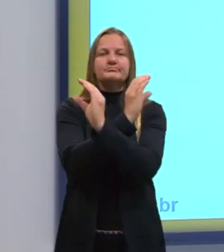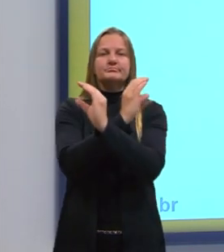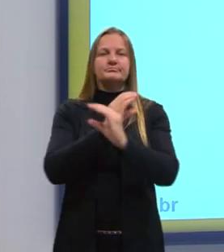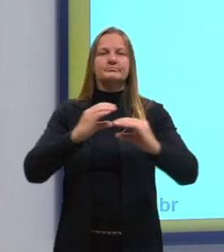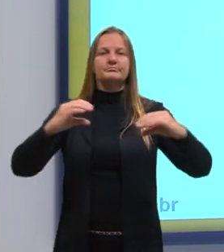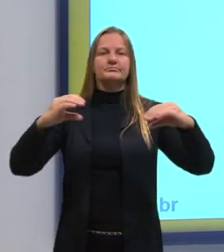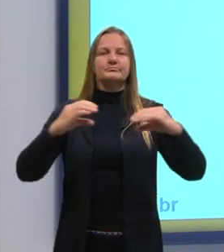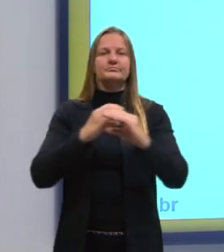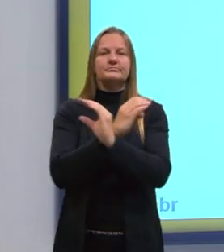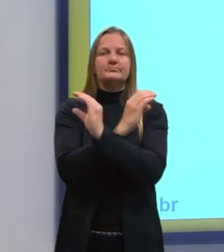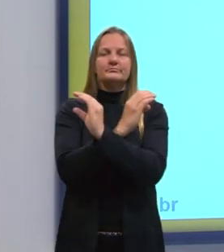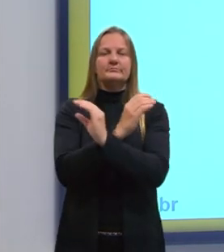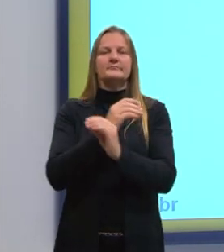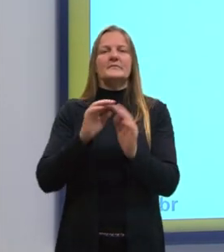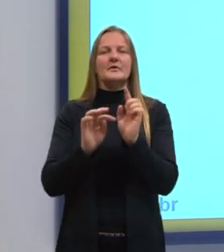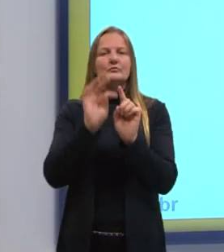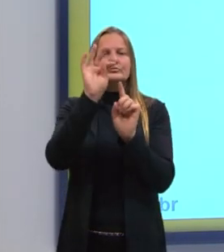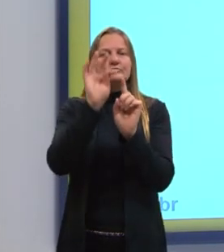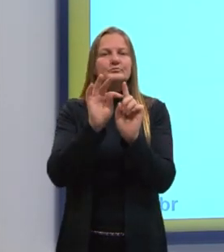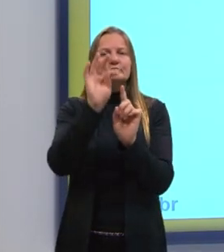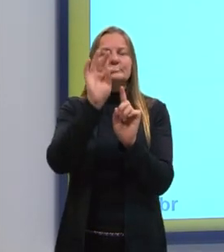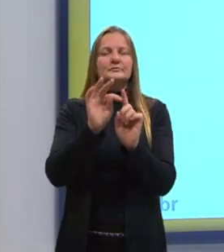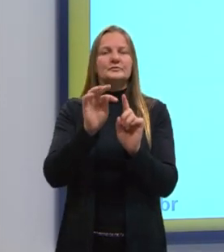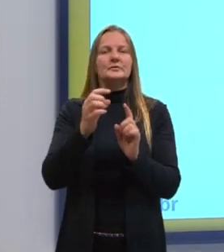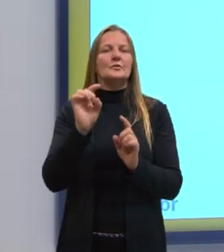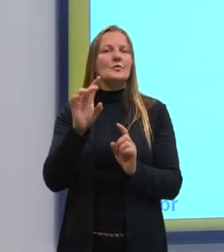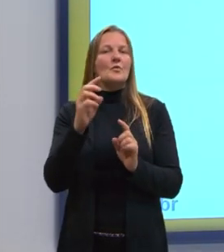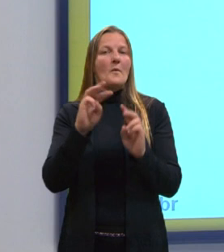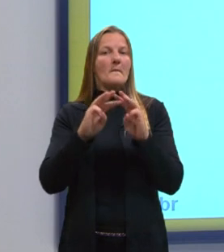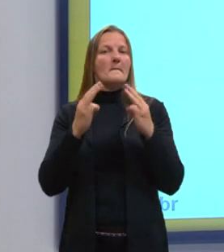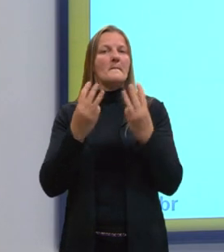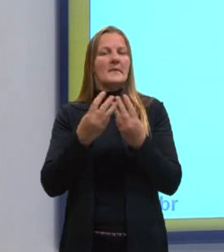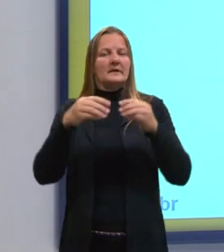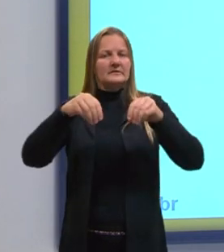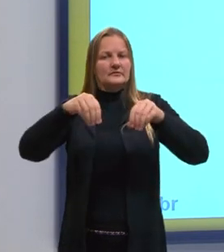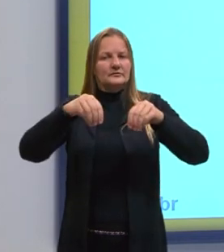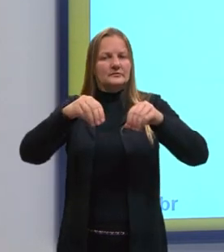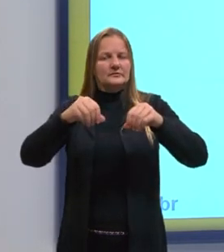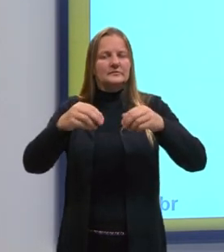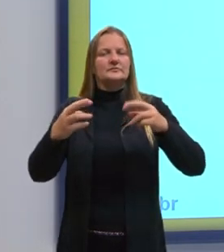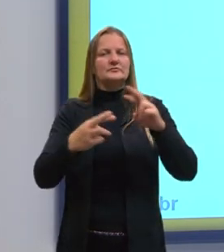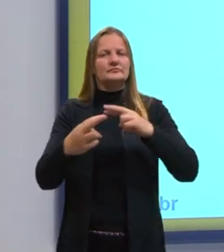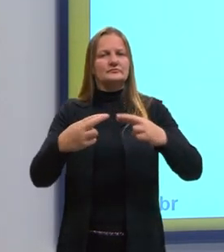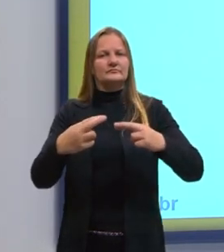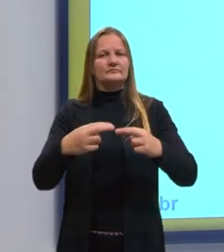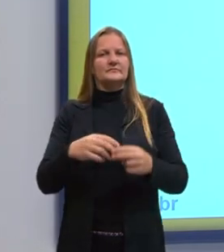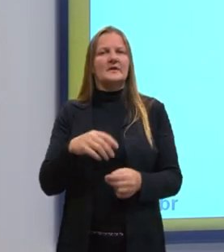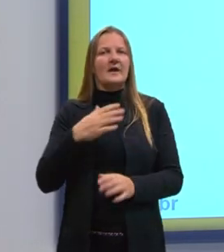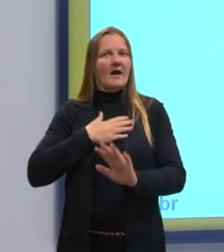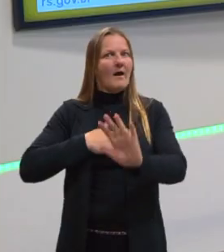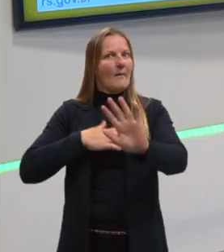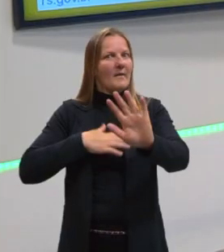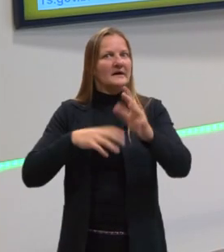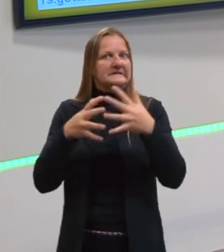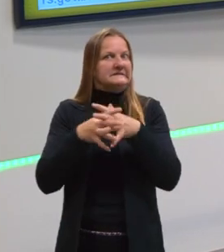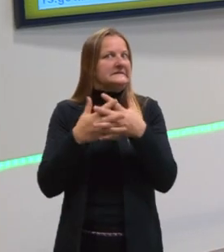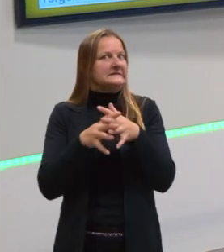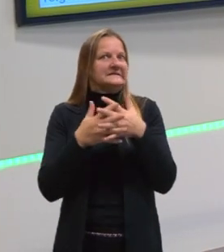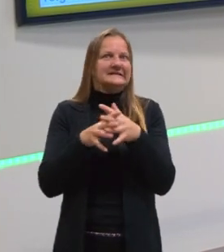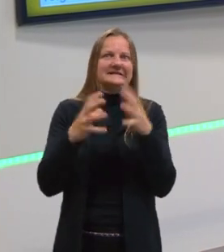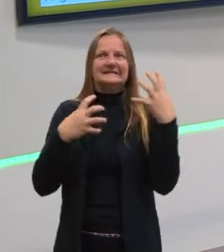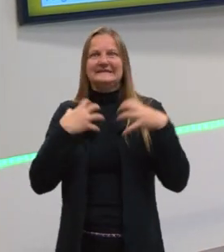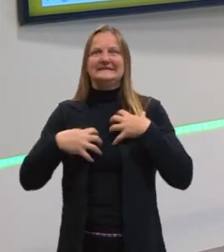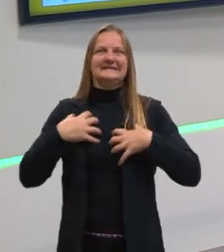alterar a temperatura de uma unidade de massa da substância em grau. Calma, aqui parece que ficou um pouquinho complicado,